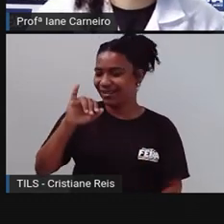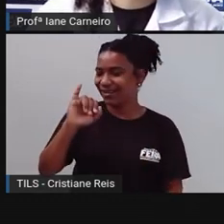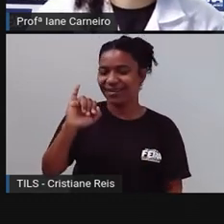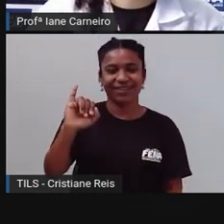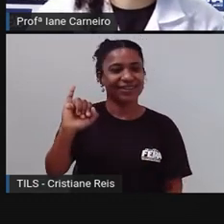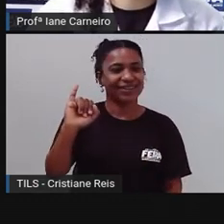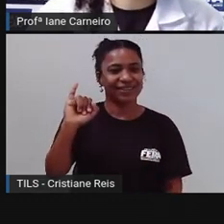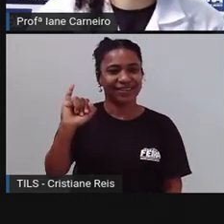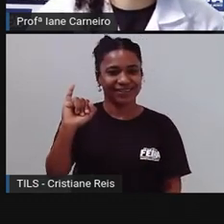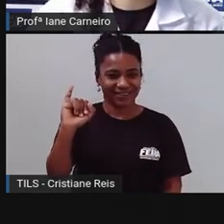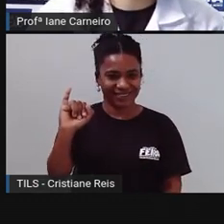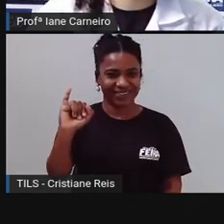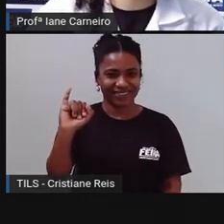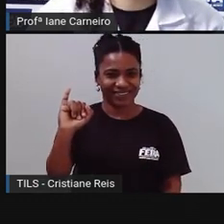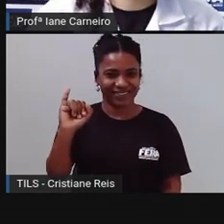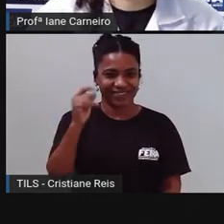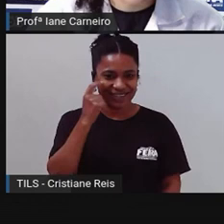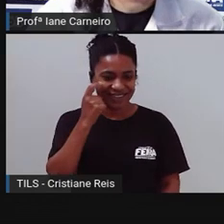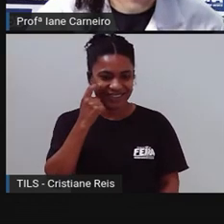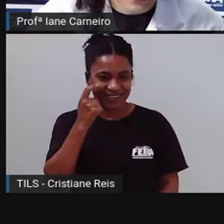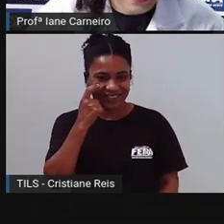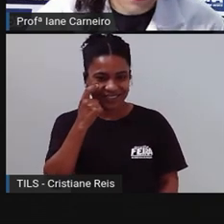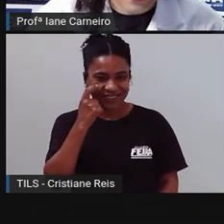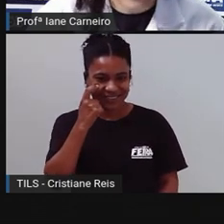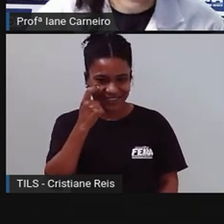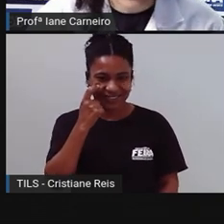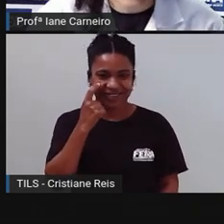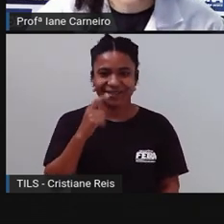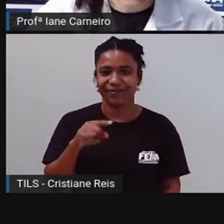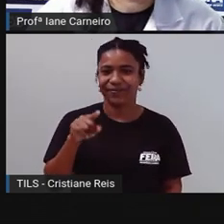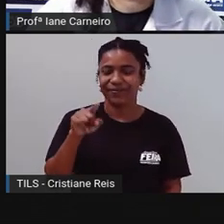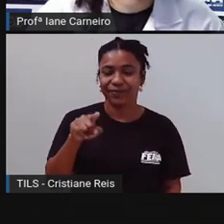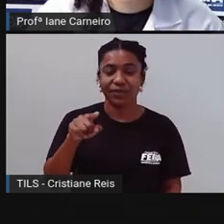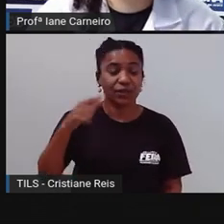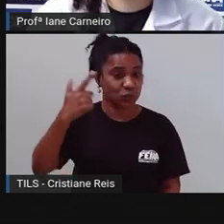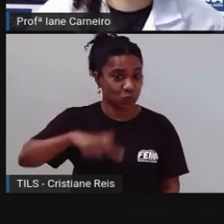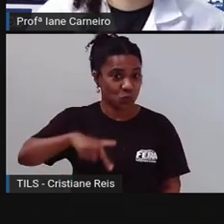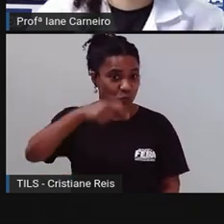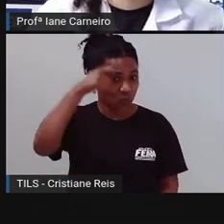Aí o pente se repetiu aqui. Então, a gente vai botar de novo a letra P. Está certo?